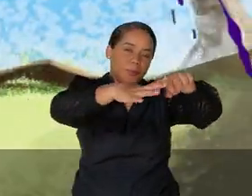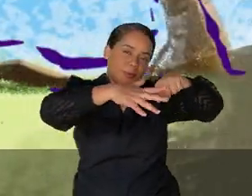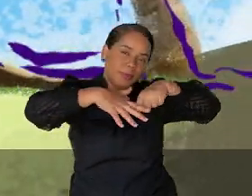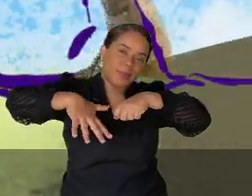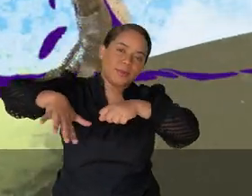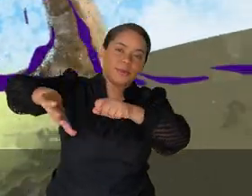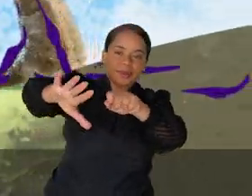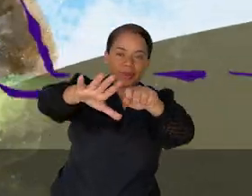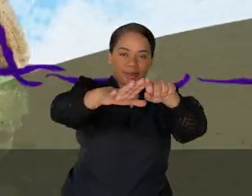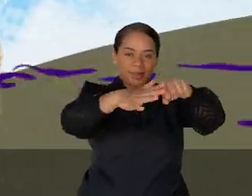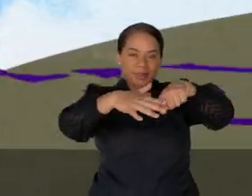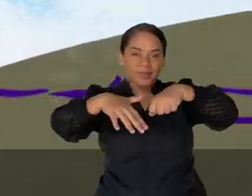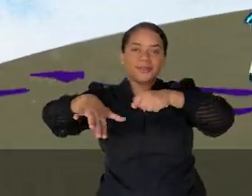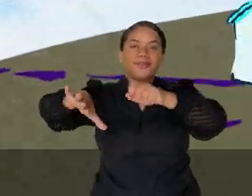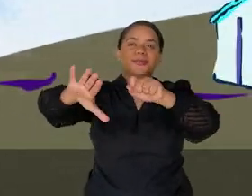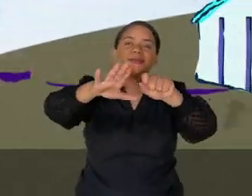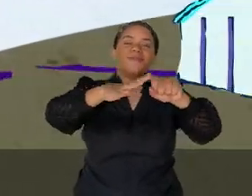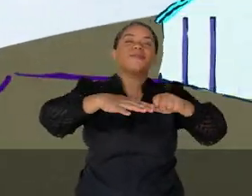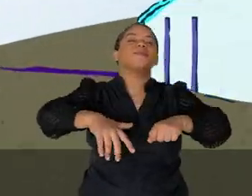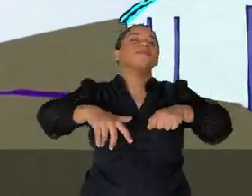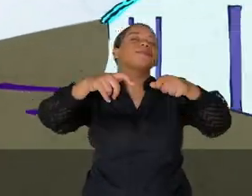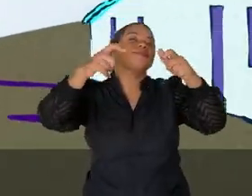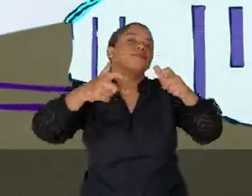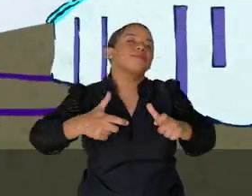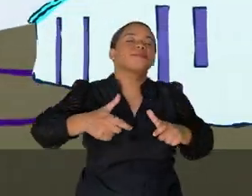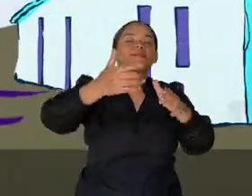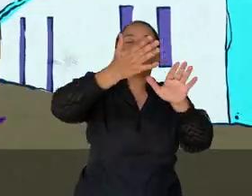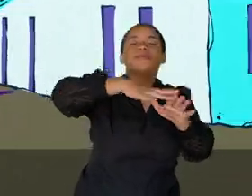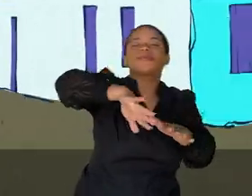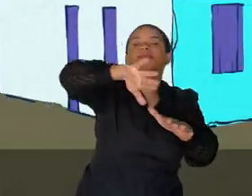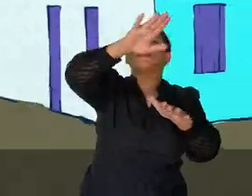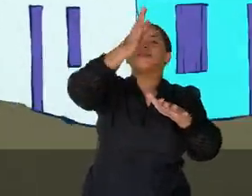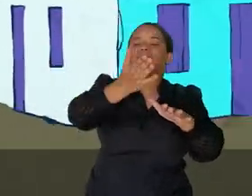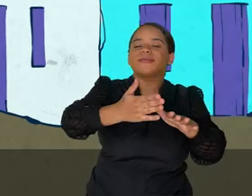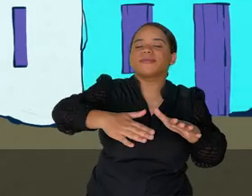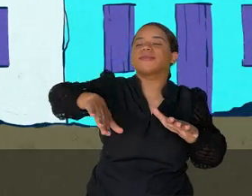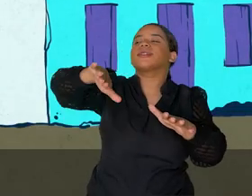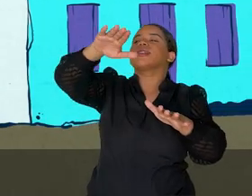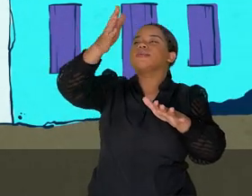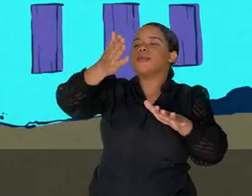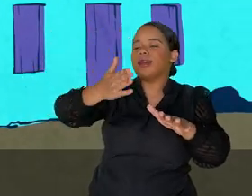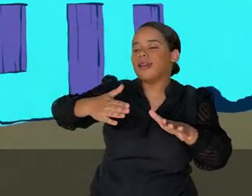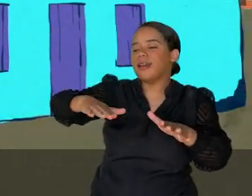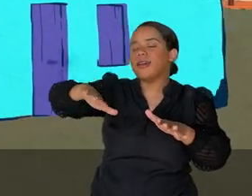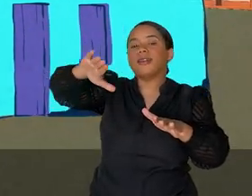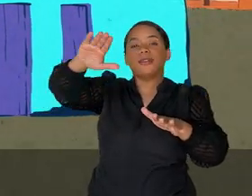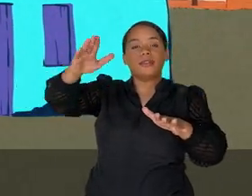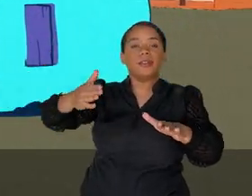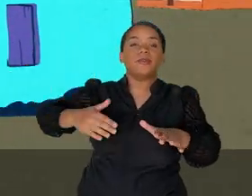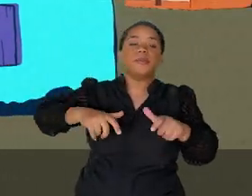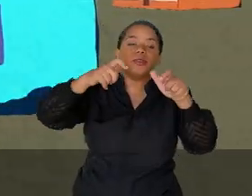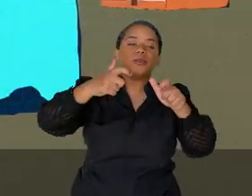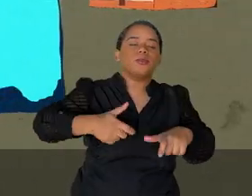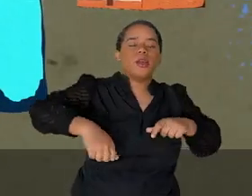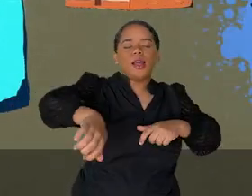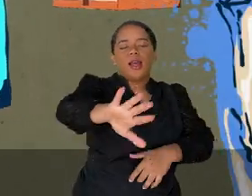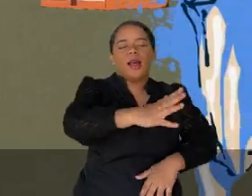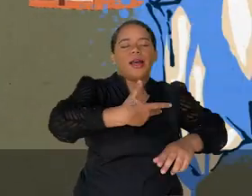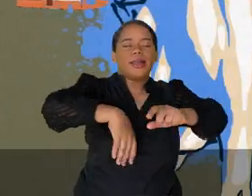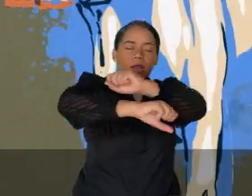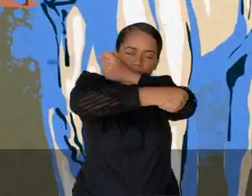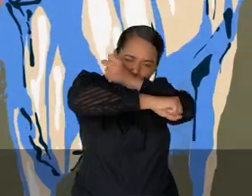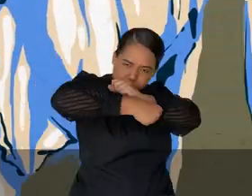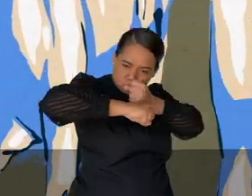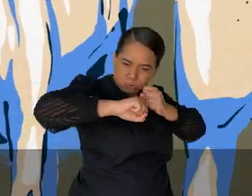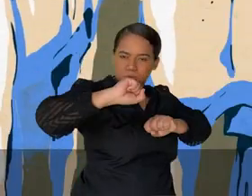espalham pelo sertão. E levam pelas quebradas,